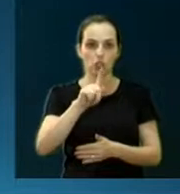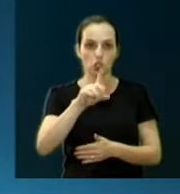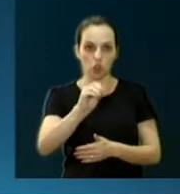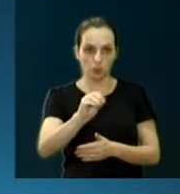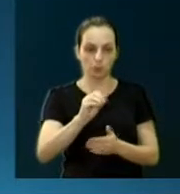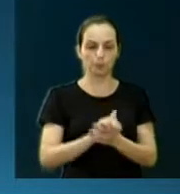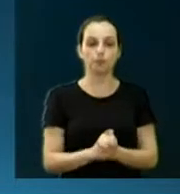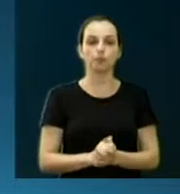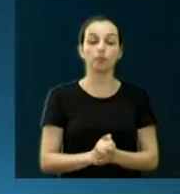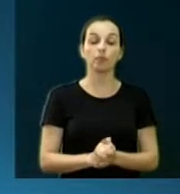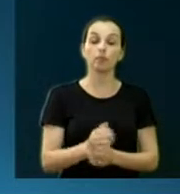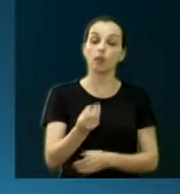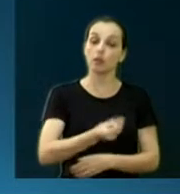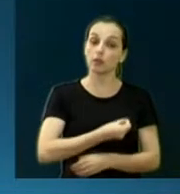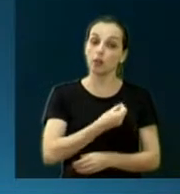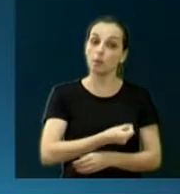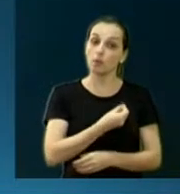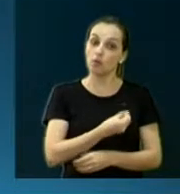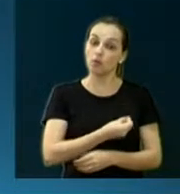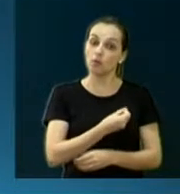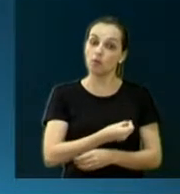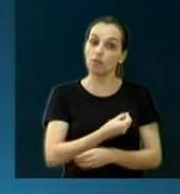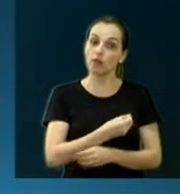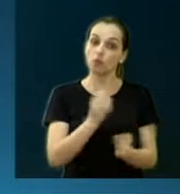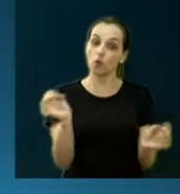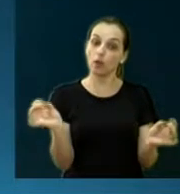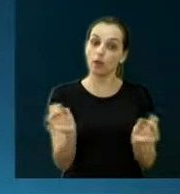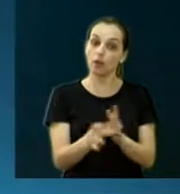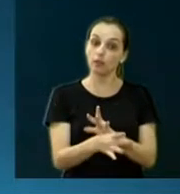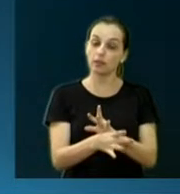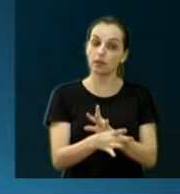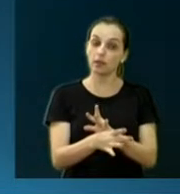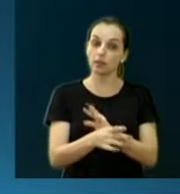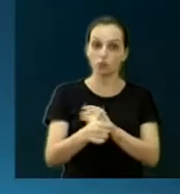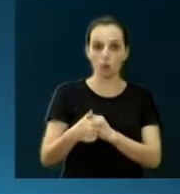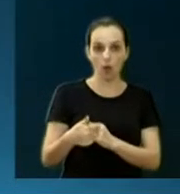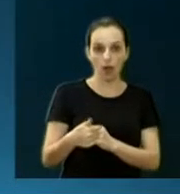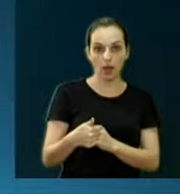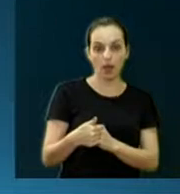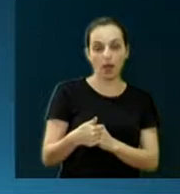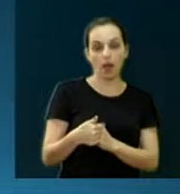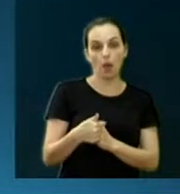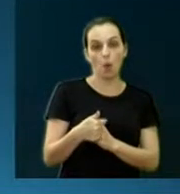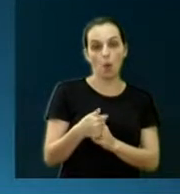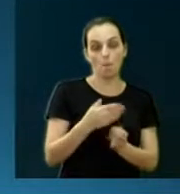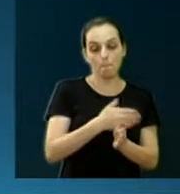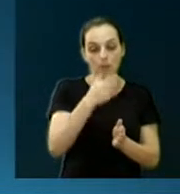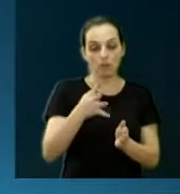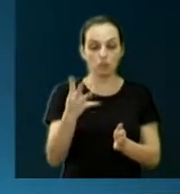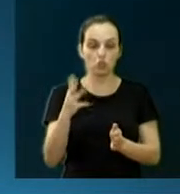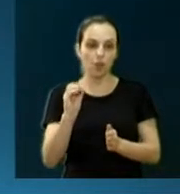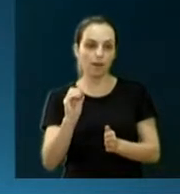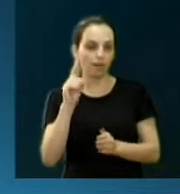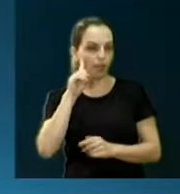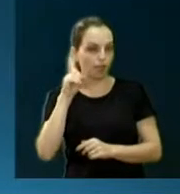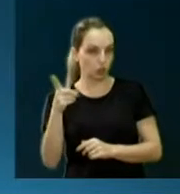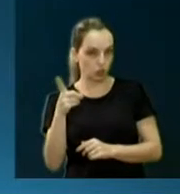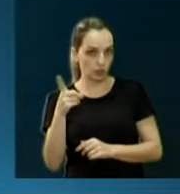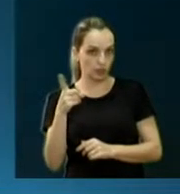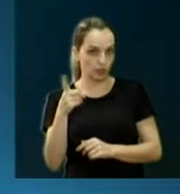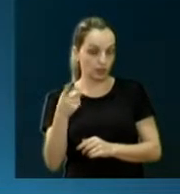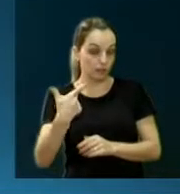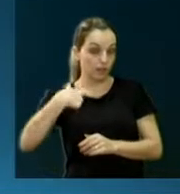Nós estamos aqui encerrando, quase que já finalizando a quaresma, pudermos refletir sobre nossos